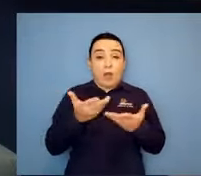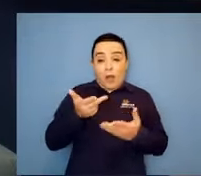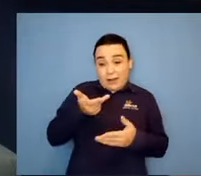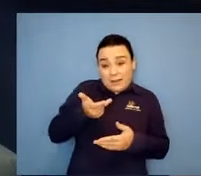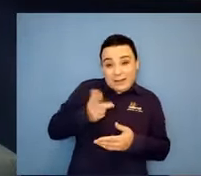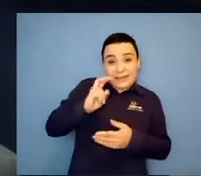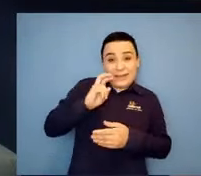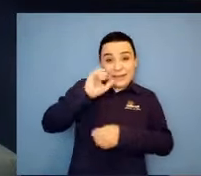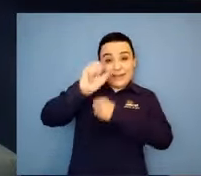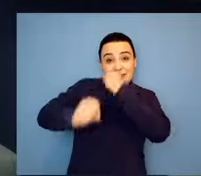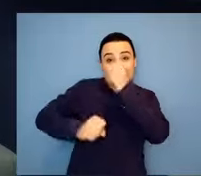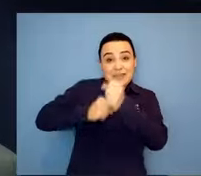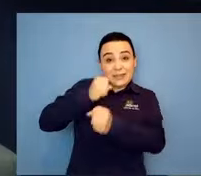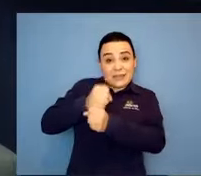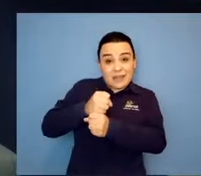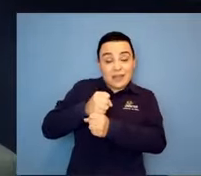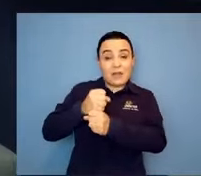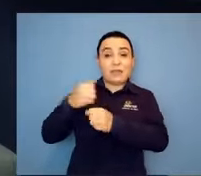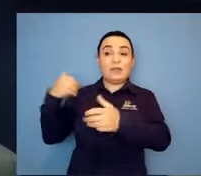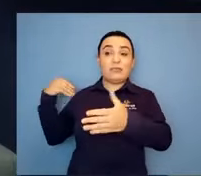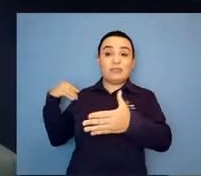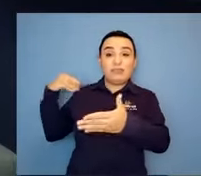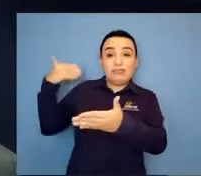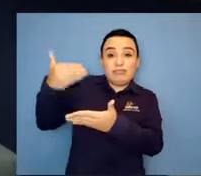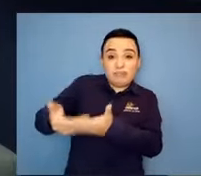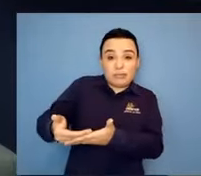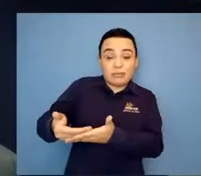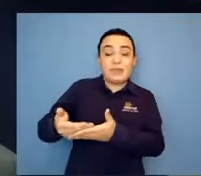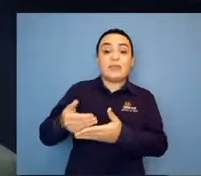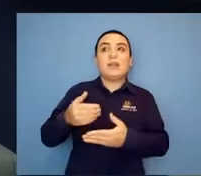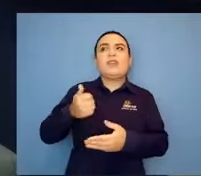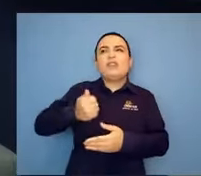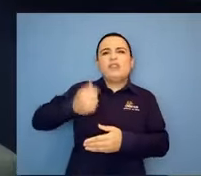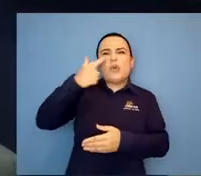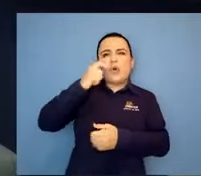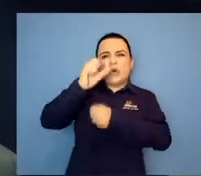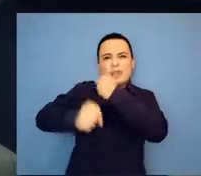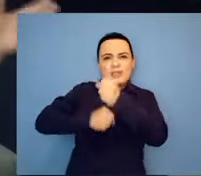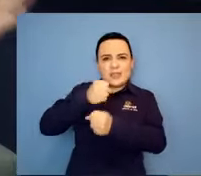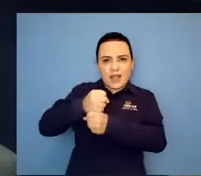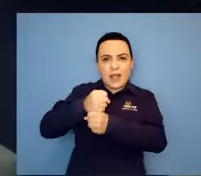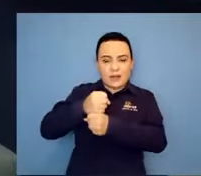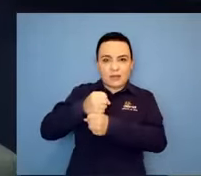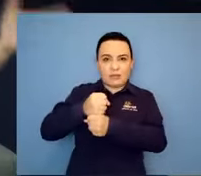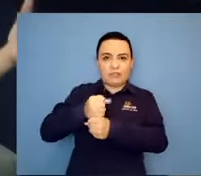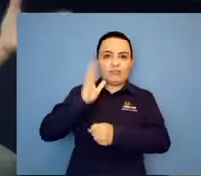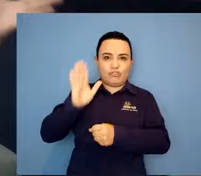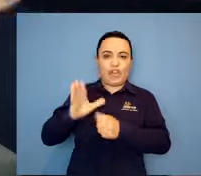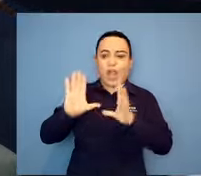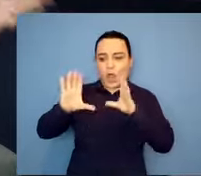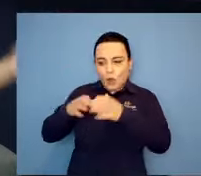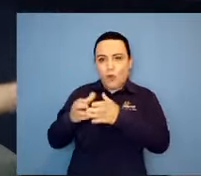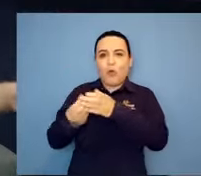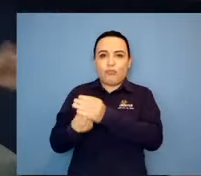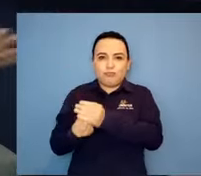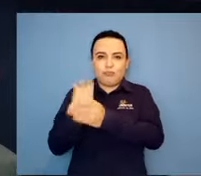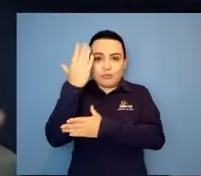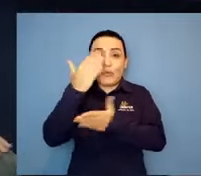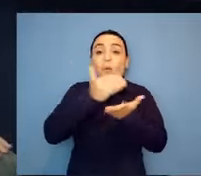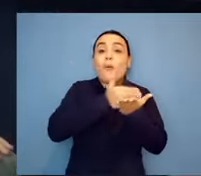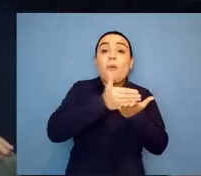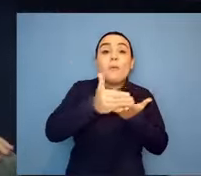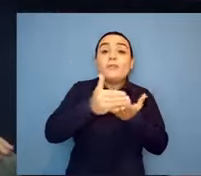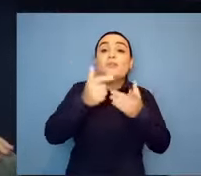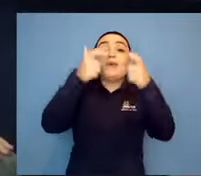Eu acho que esse grupo nasceu 12 anos atrás, mais ou menos. Hoje é um trabalho gigante. Que lindo. 24 horas. 24